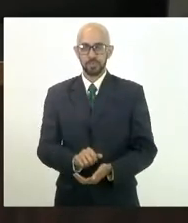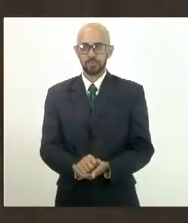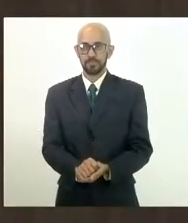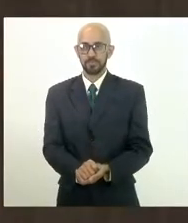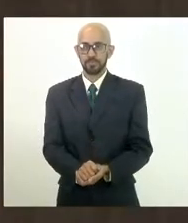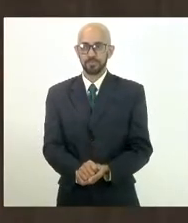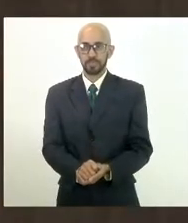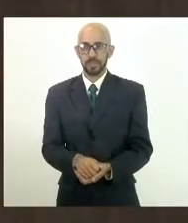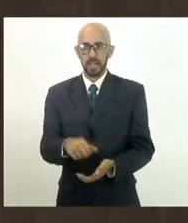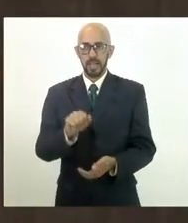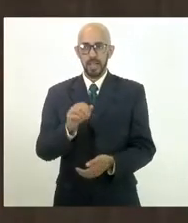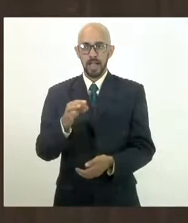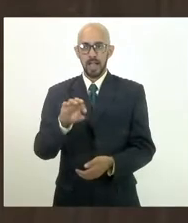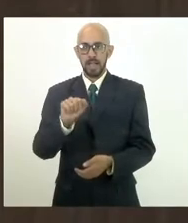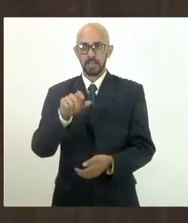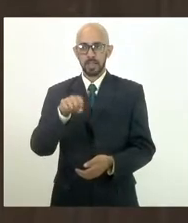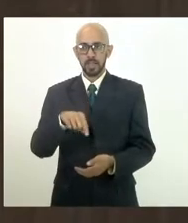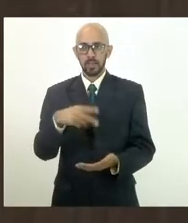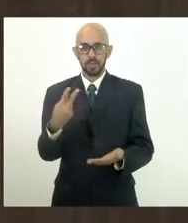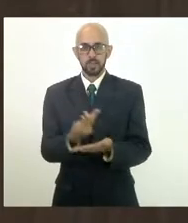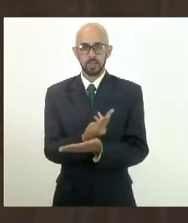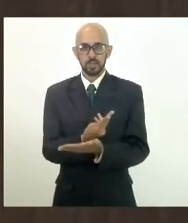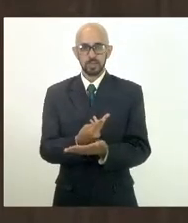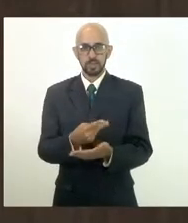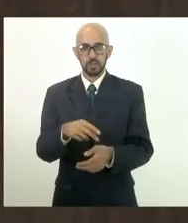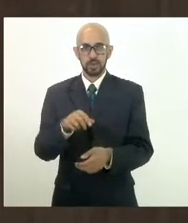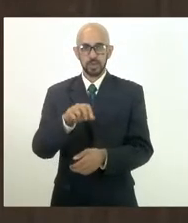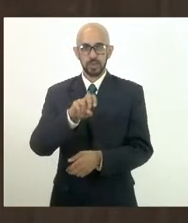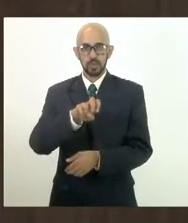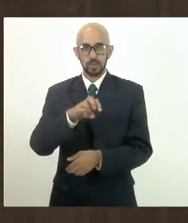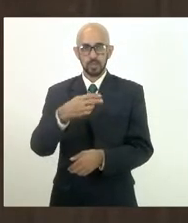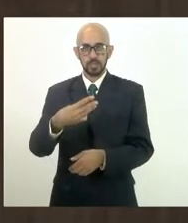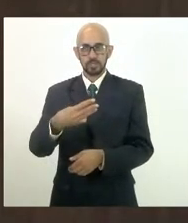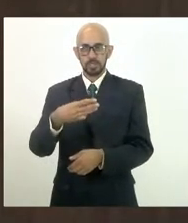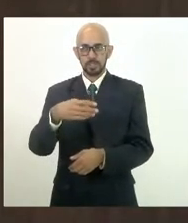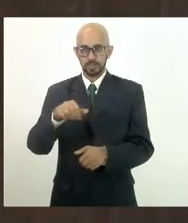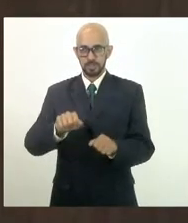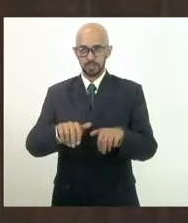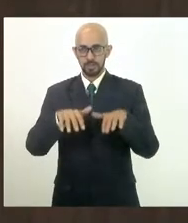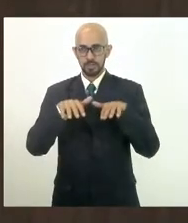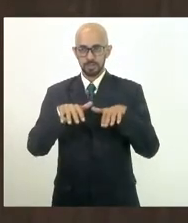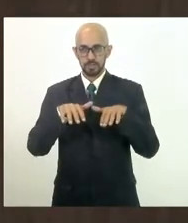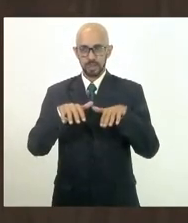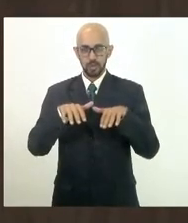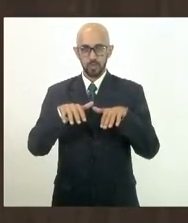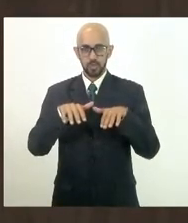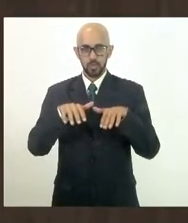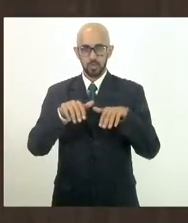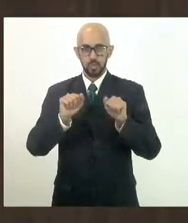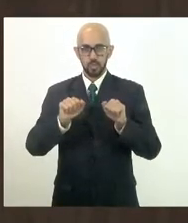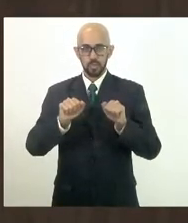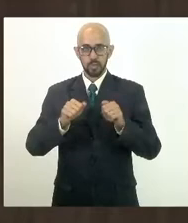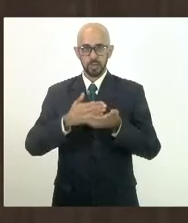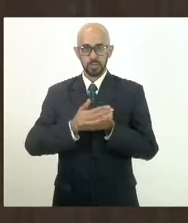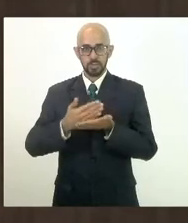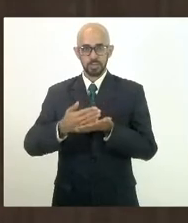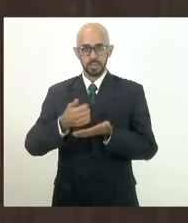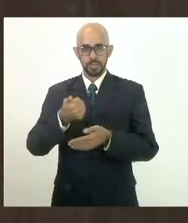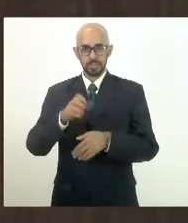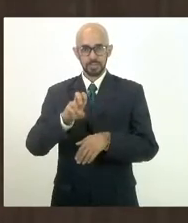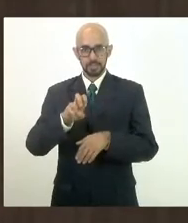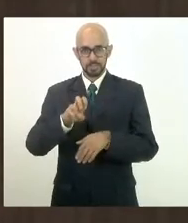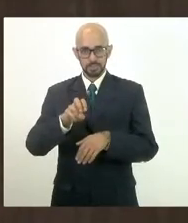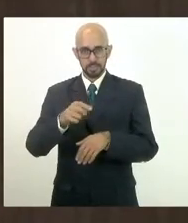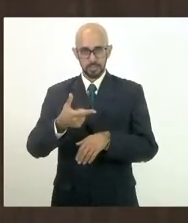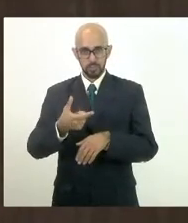A ata reflete pesatidão ocorrido na 53ª sessão ordinária que, iniciada às 15 horas e